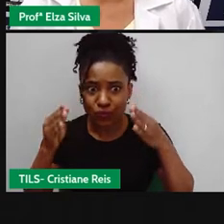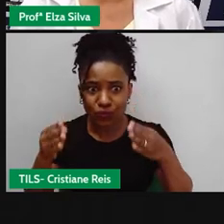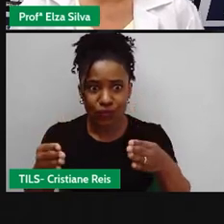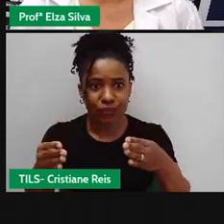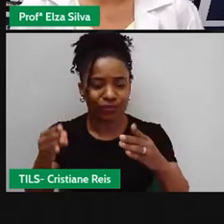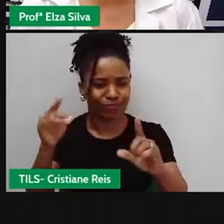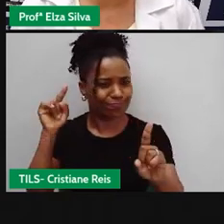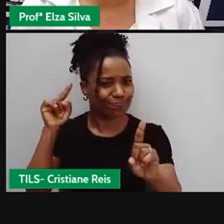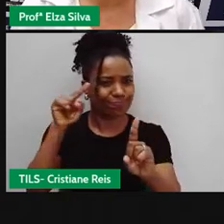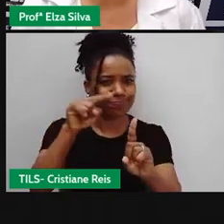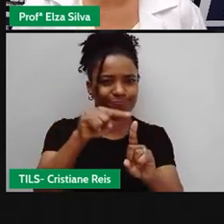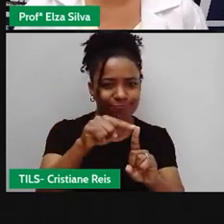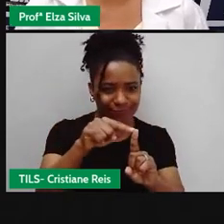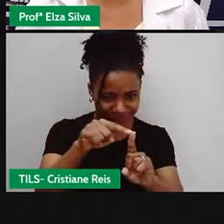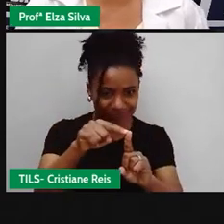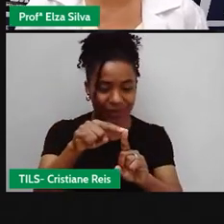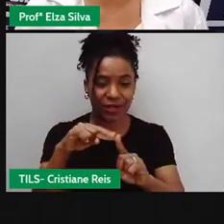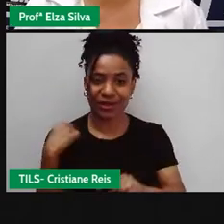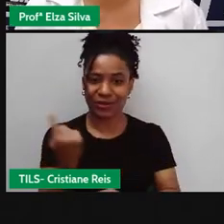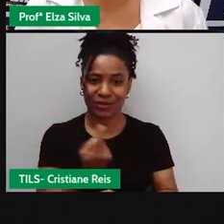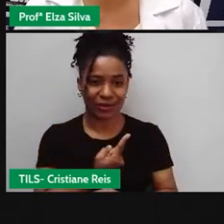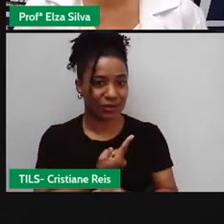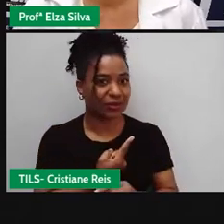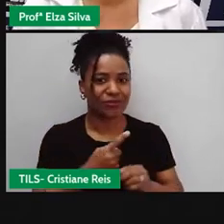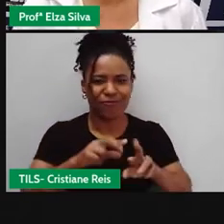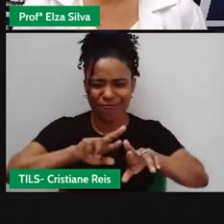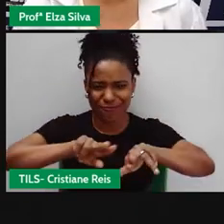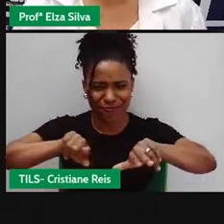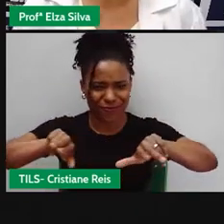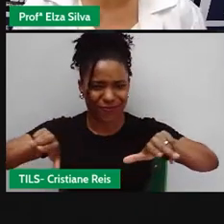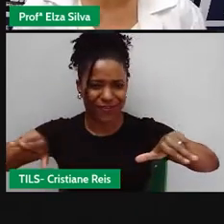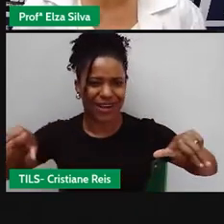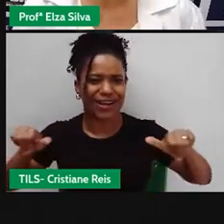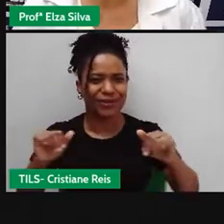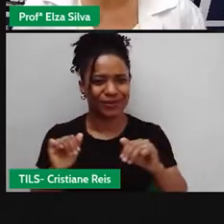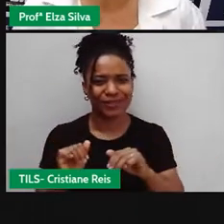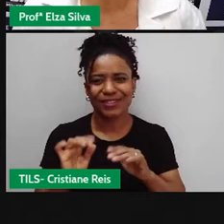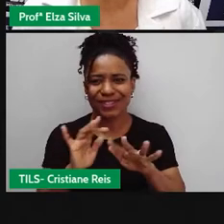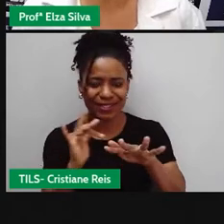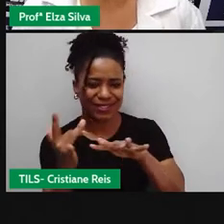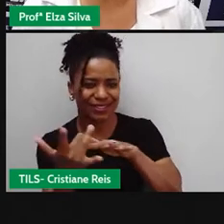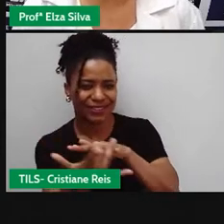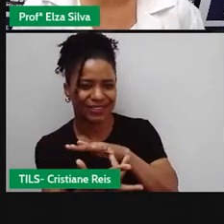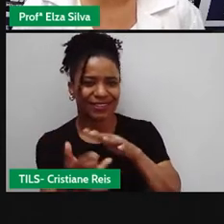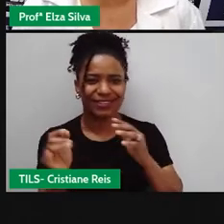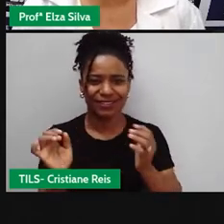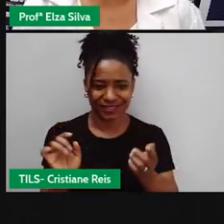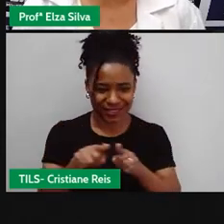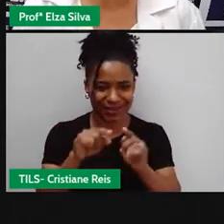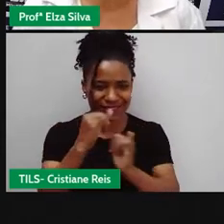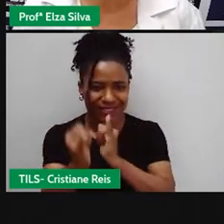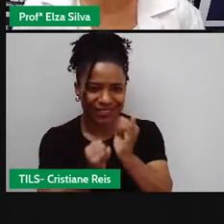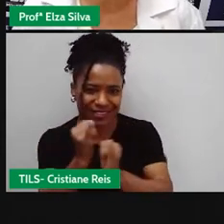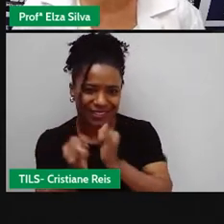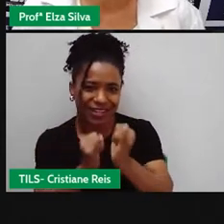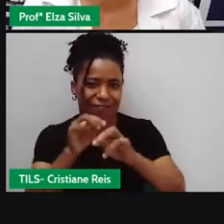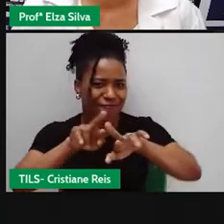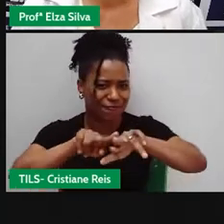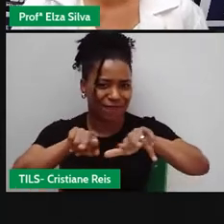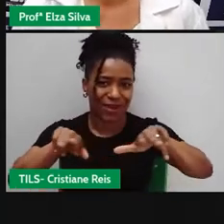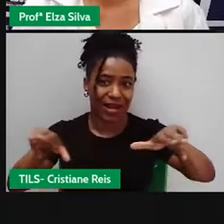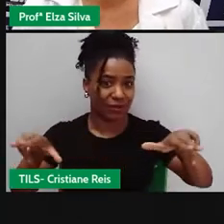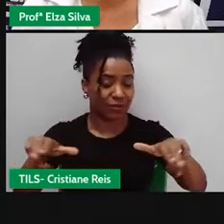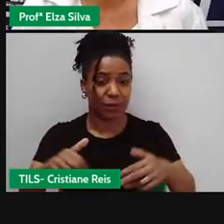Nós vamos explorar ambientes digitais para a construção do repertório lexical da língua inglesa.